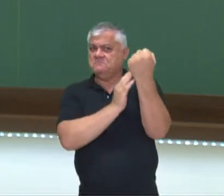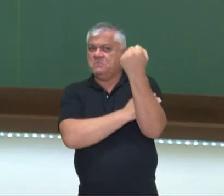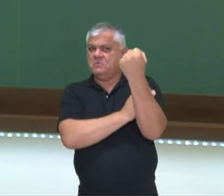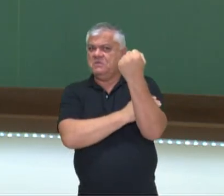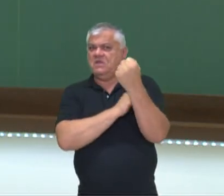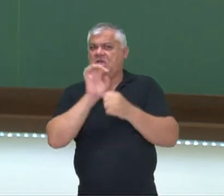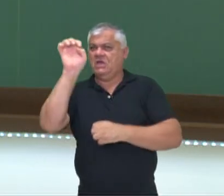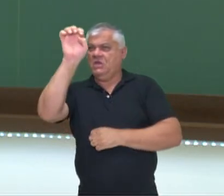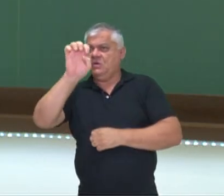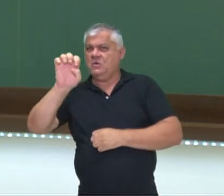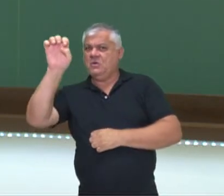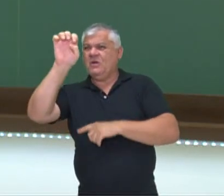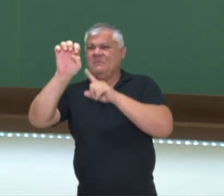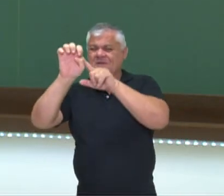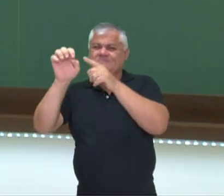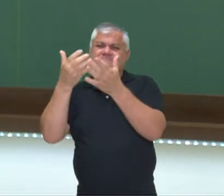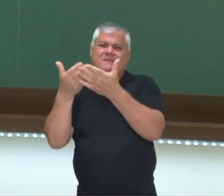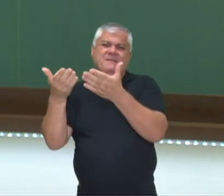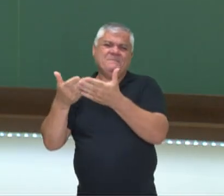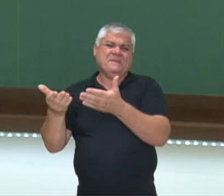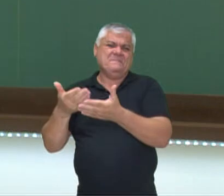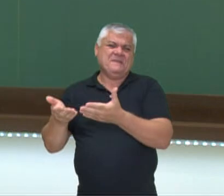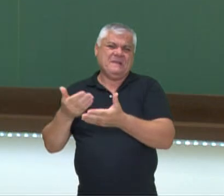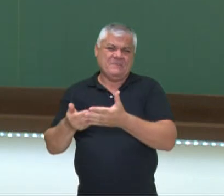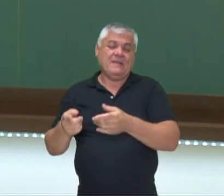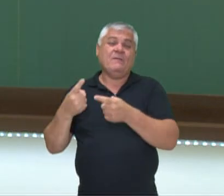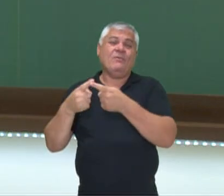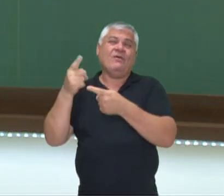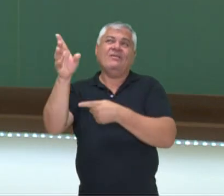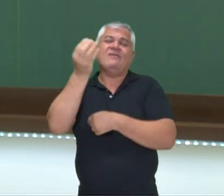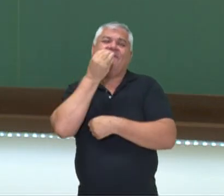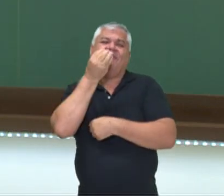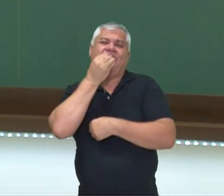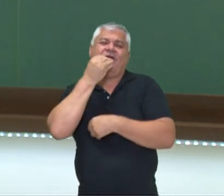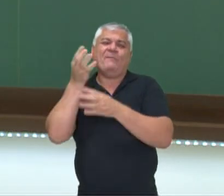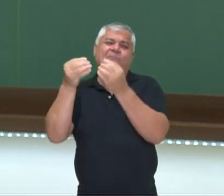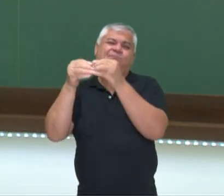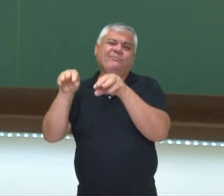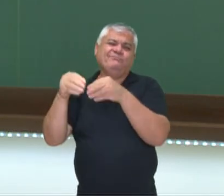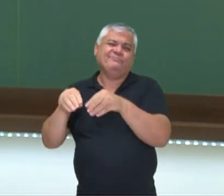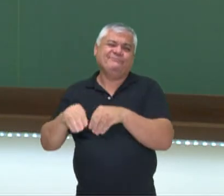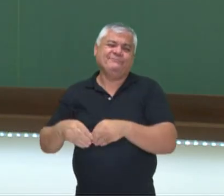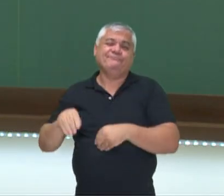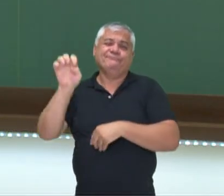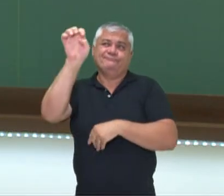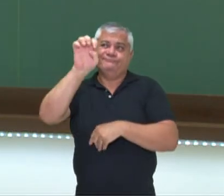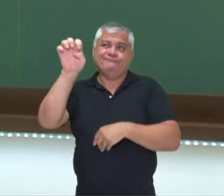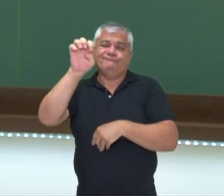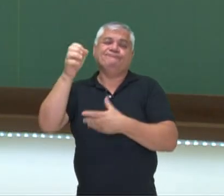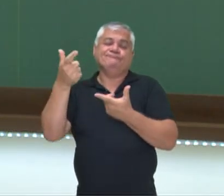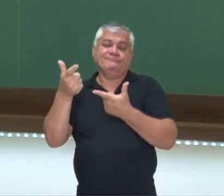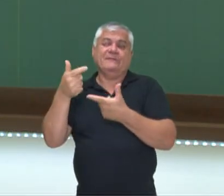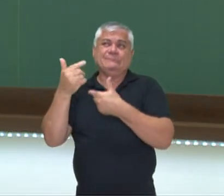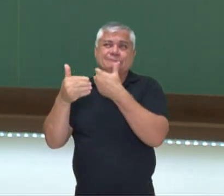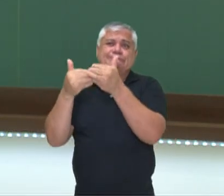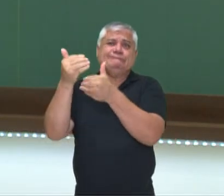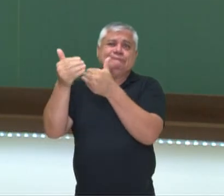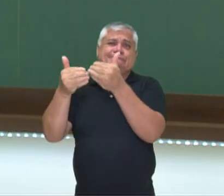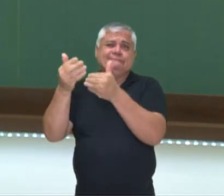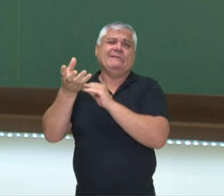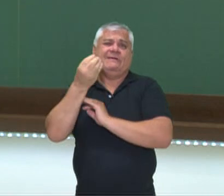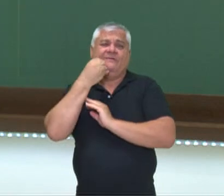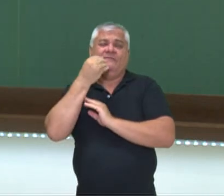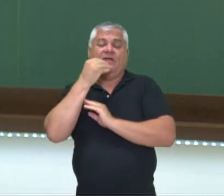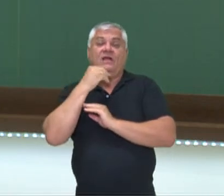Europa, em situação de desvantagem porque estava no momento de reconstrução. Estando no momento de reconstrução, outras